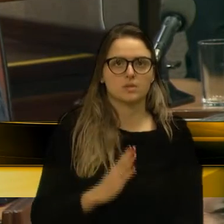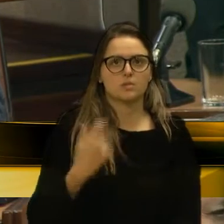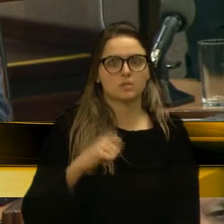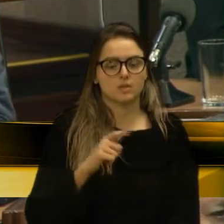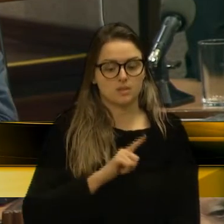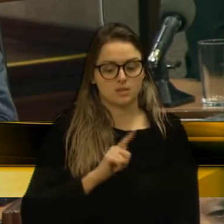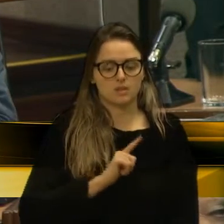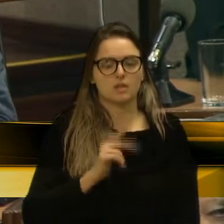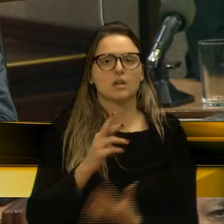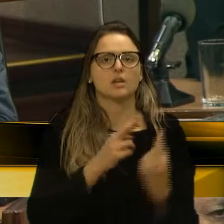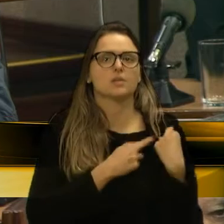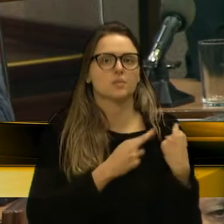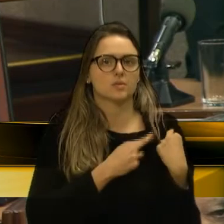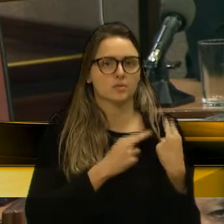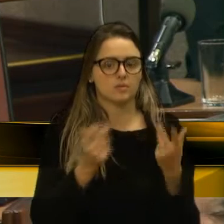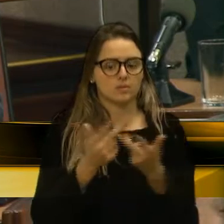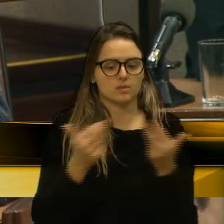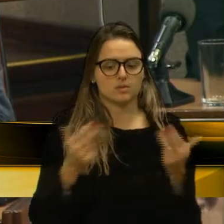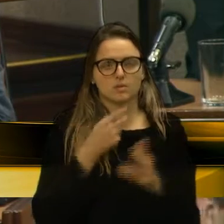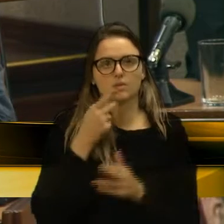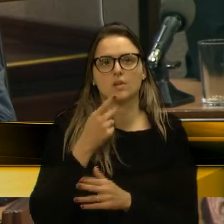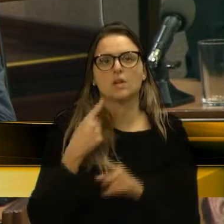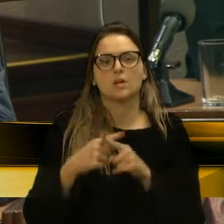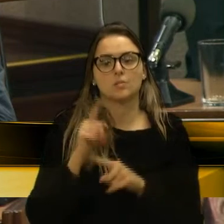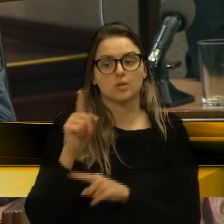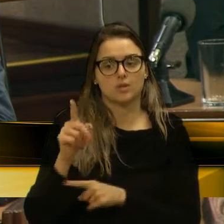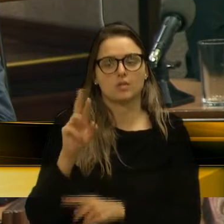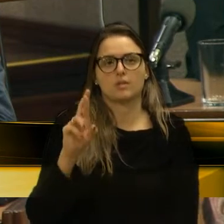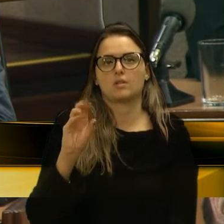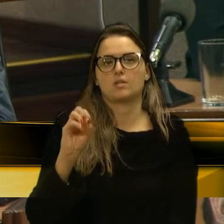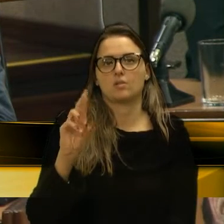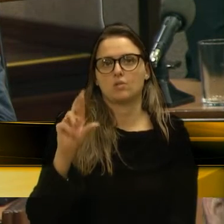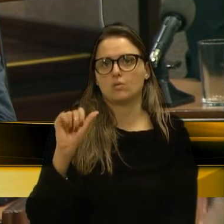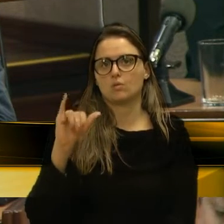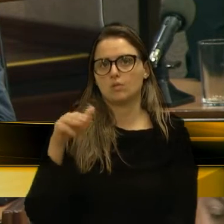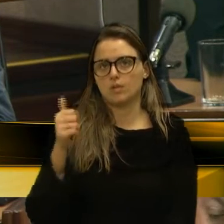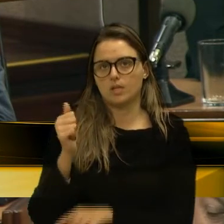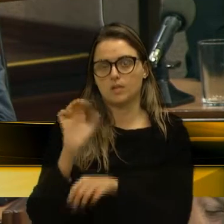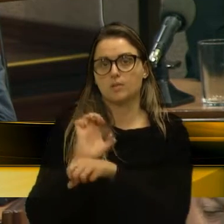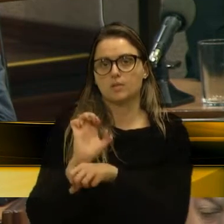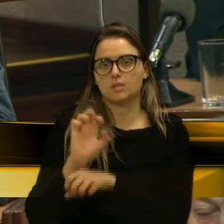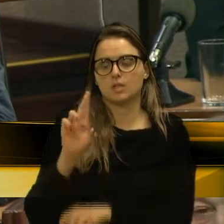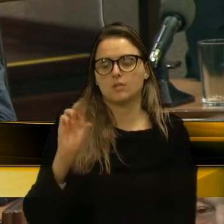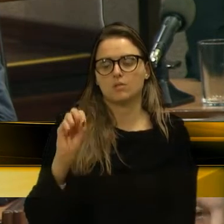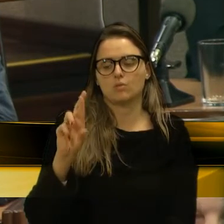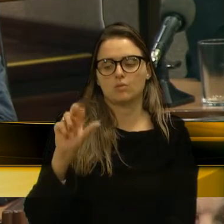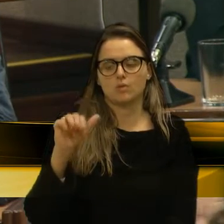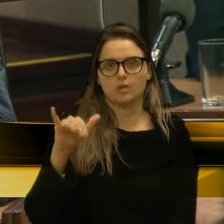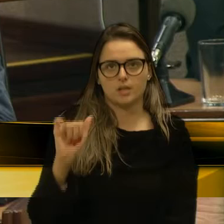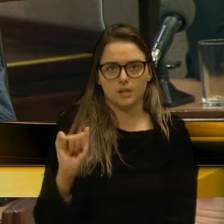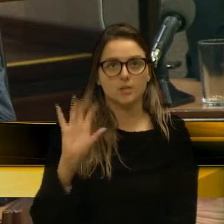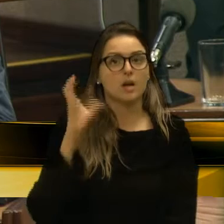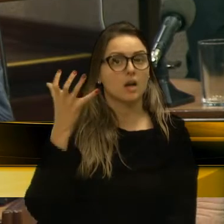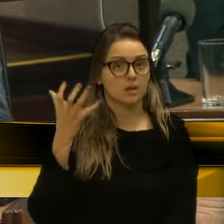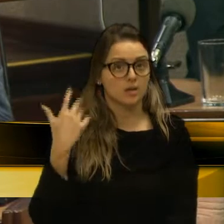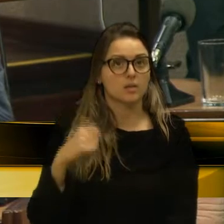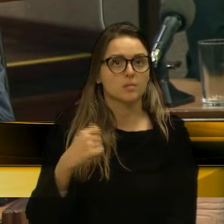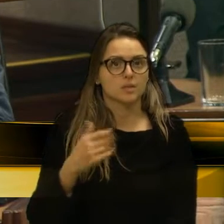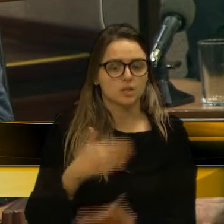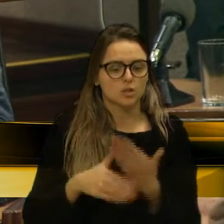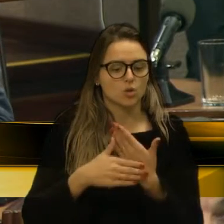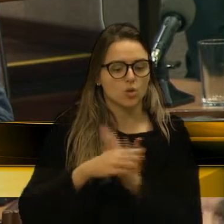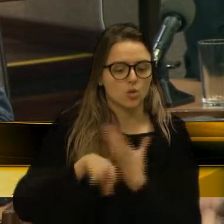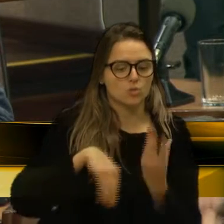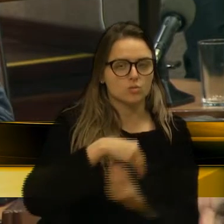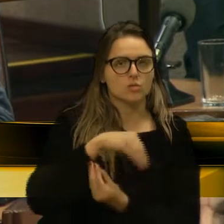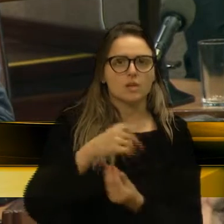com as falas dele, porque lá em Roraima está acontecendo isso. E nós temos que viver num mundo onde caibam todos os mundos, nós temos que botar